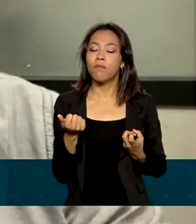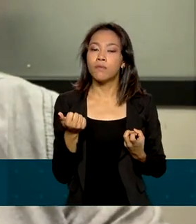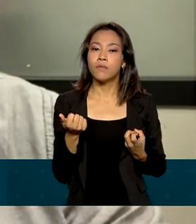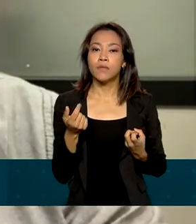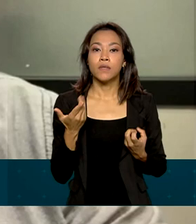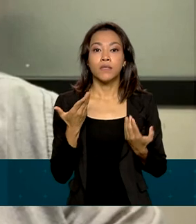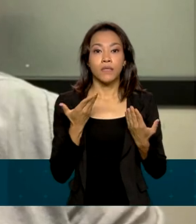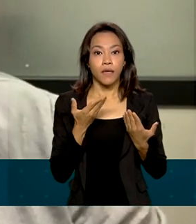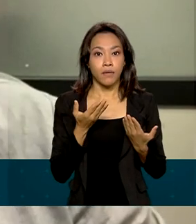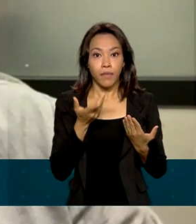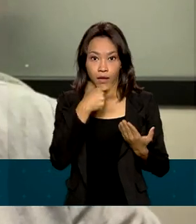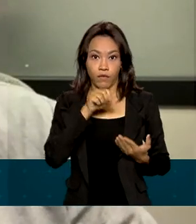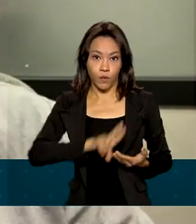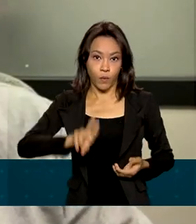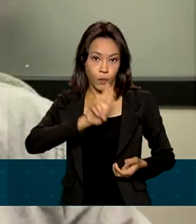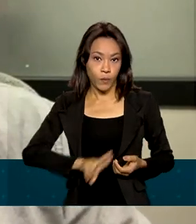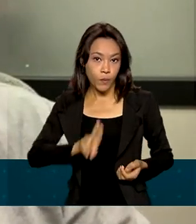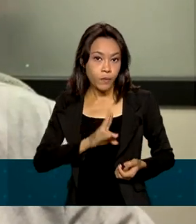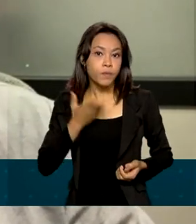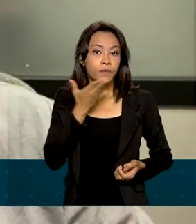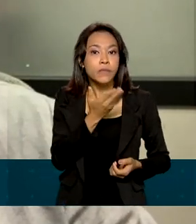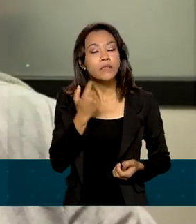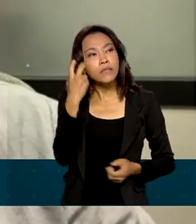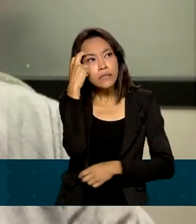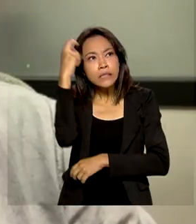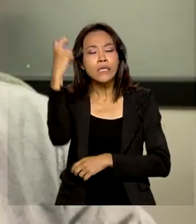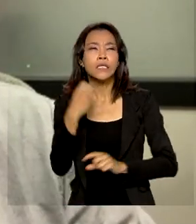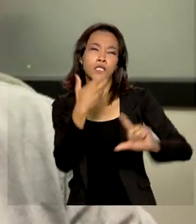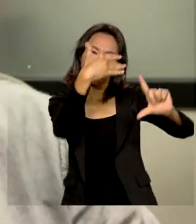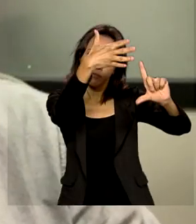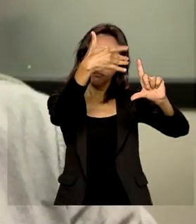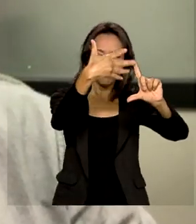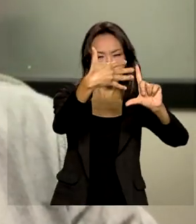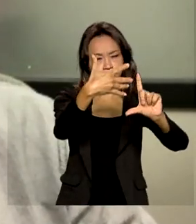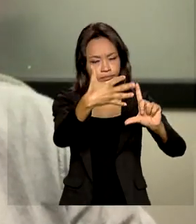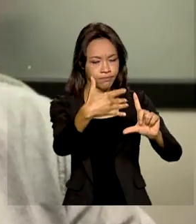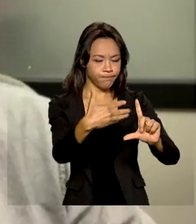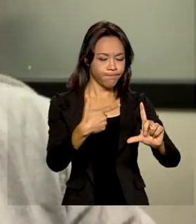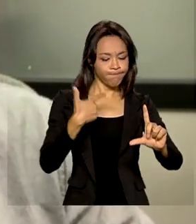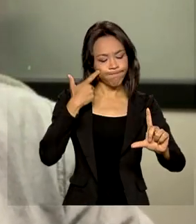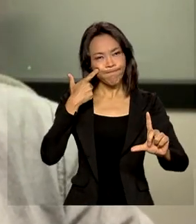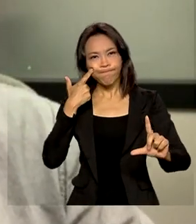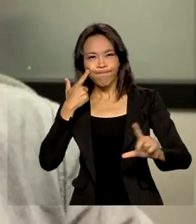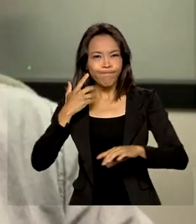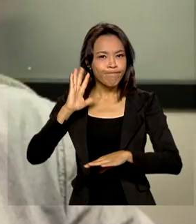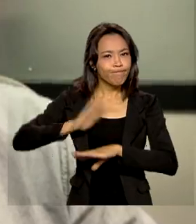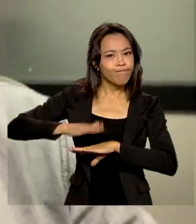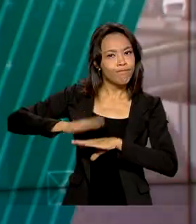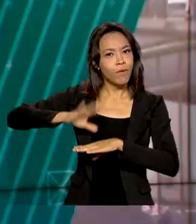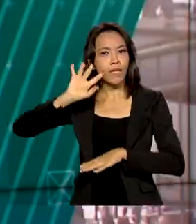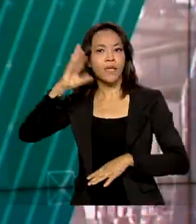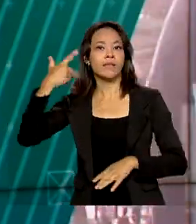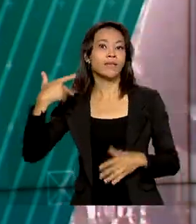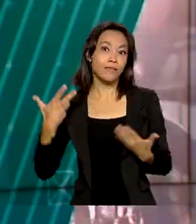ser utilizado como inteligência para a tomada de decisão dos negócios.